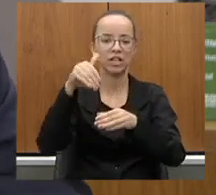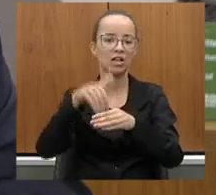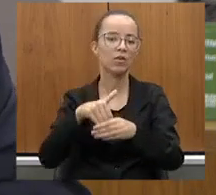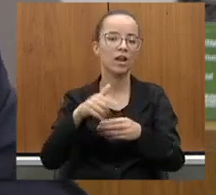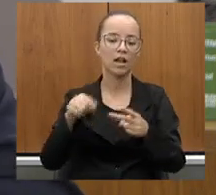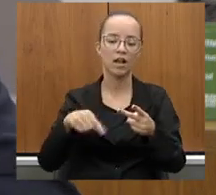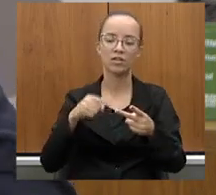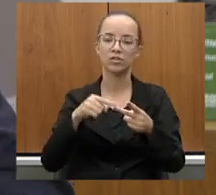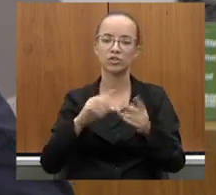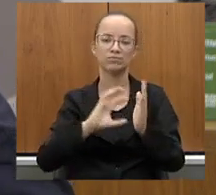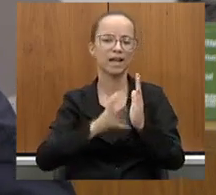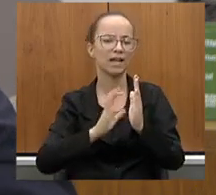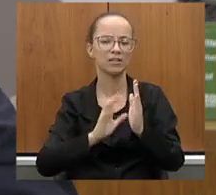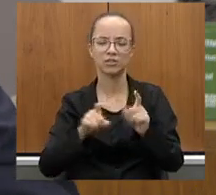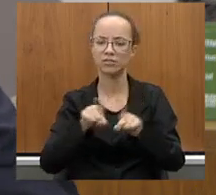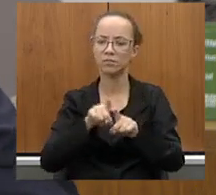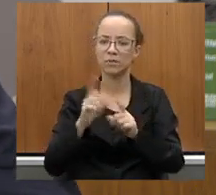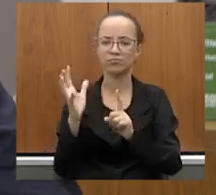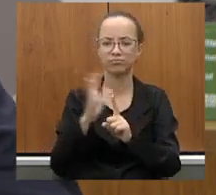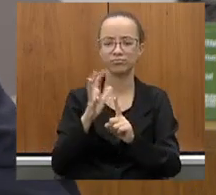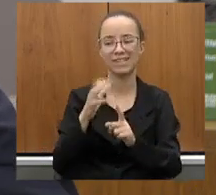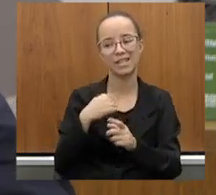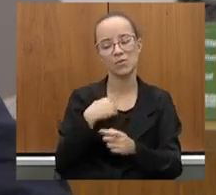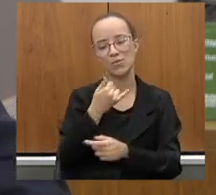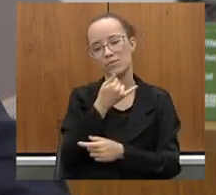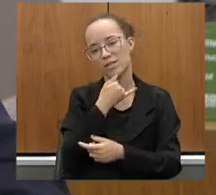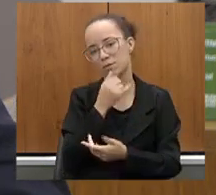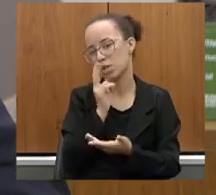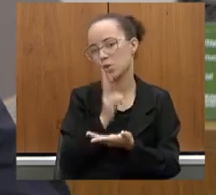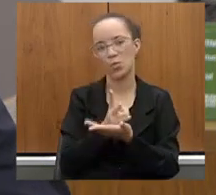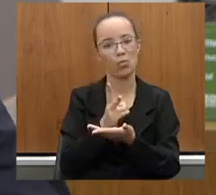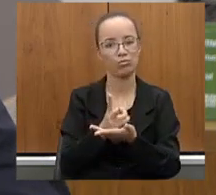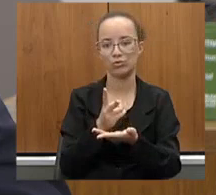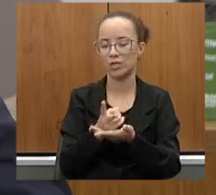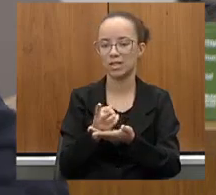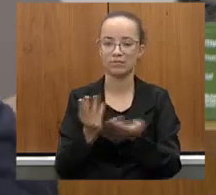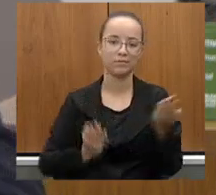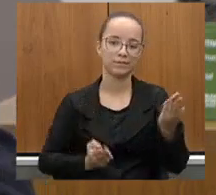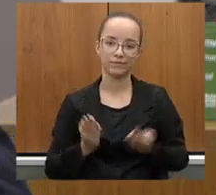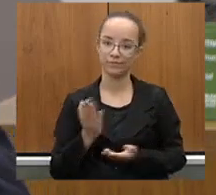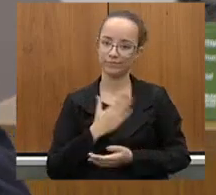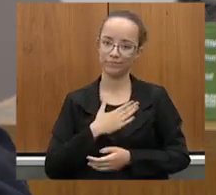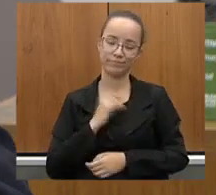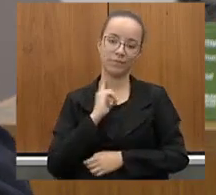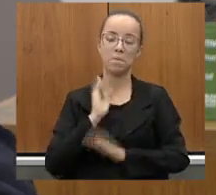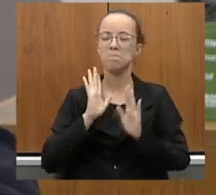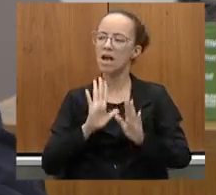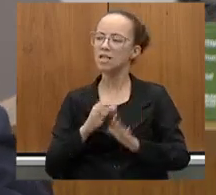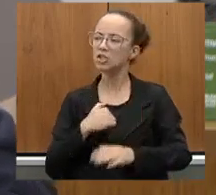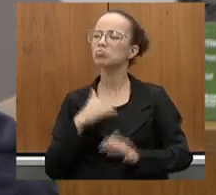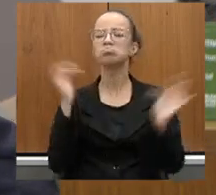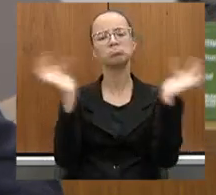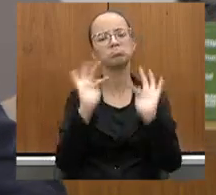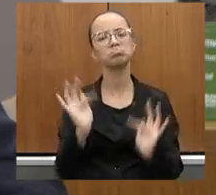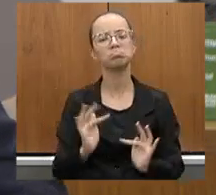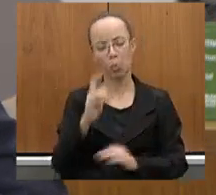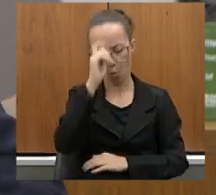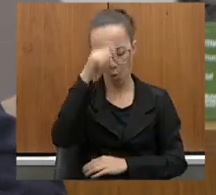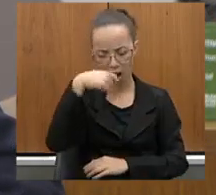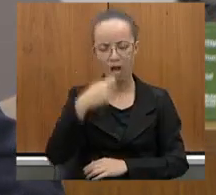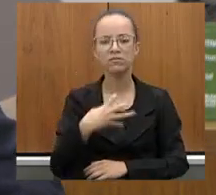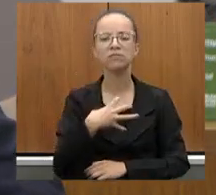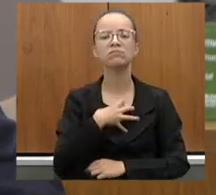de coligações, não continuarei a servir o meu Estado. Mas estou satisfeito, estou honrado,